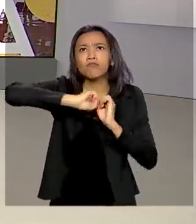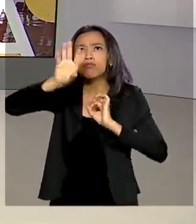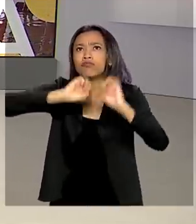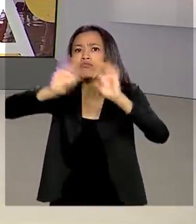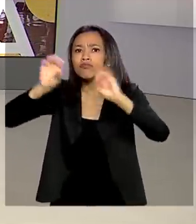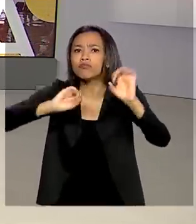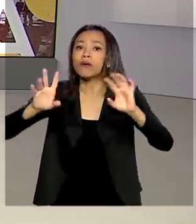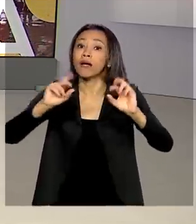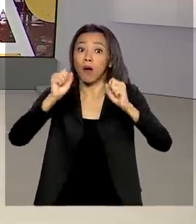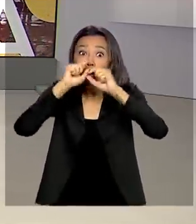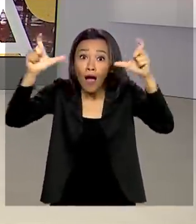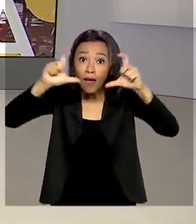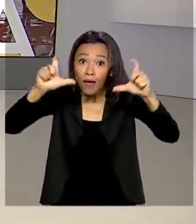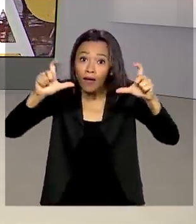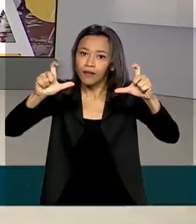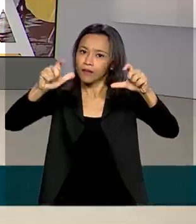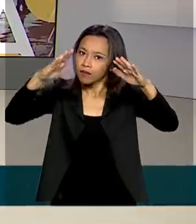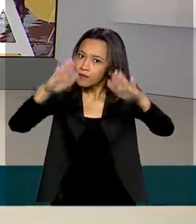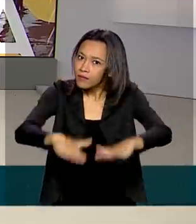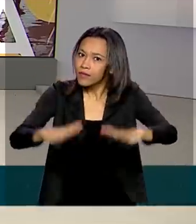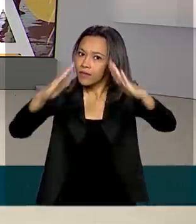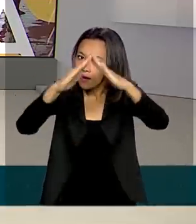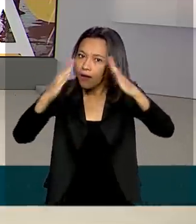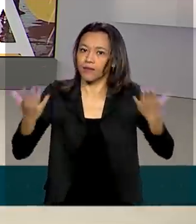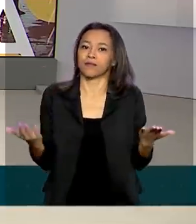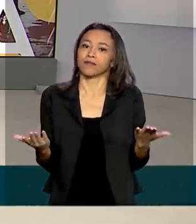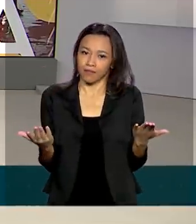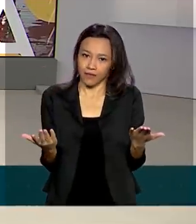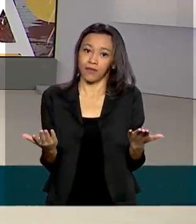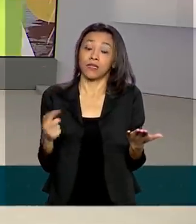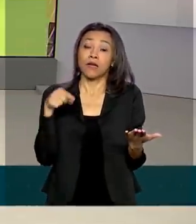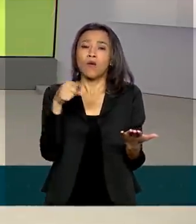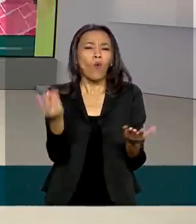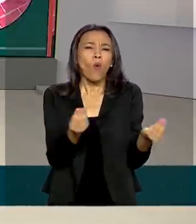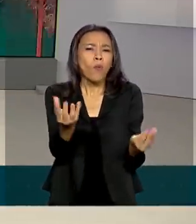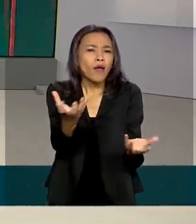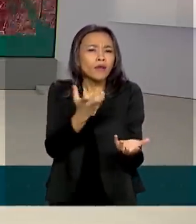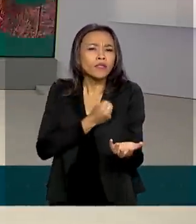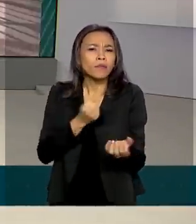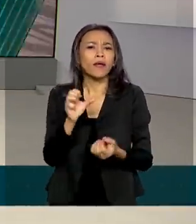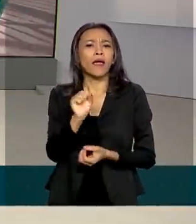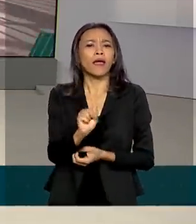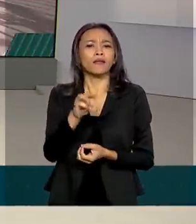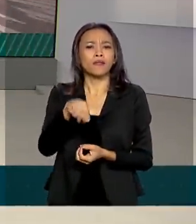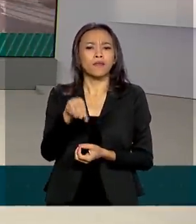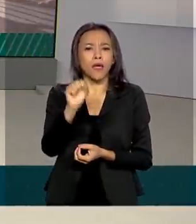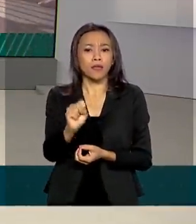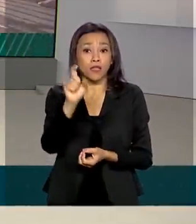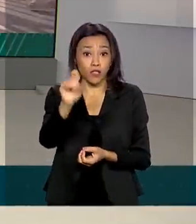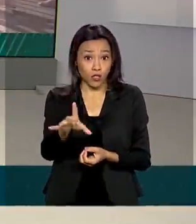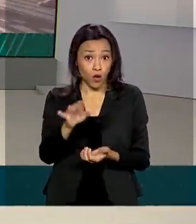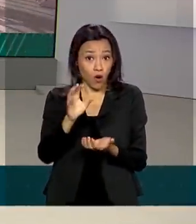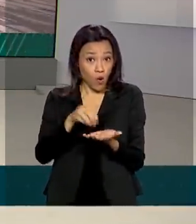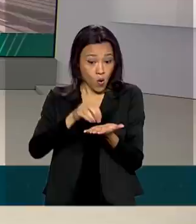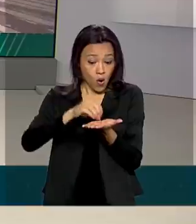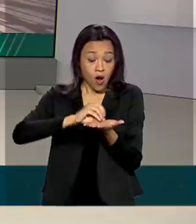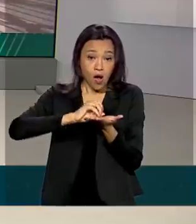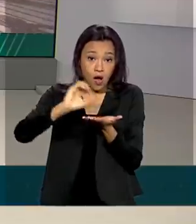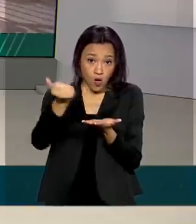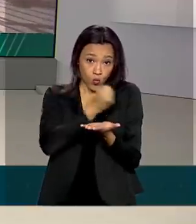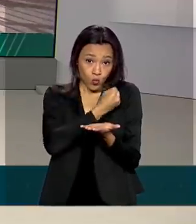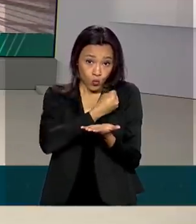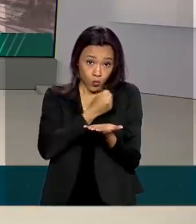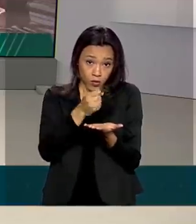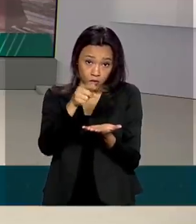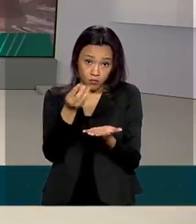como Fique em Casa. Para receber os avisos e orientações por SMS, basta enviar uma mensagem do celular para o número